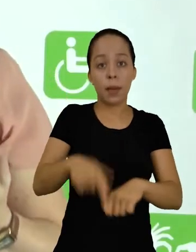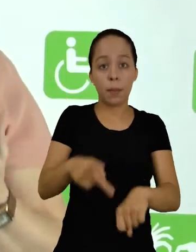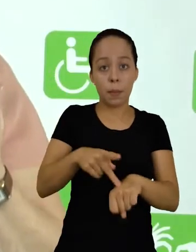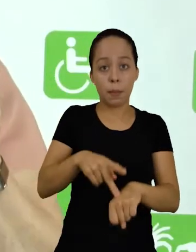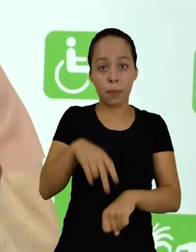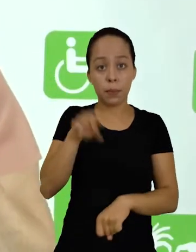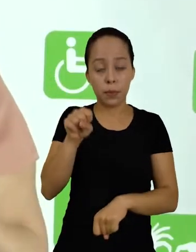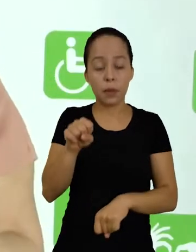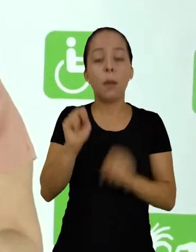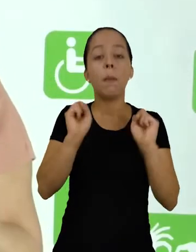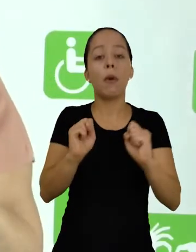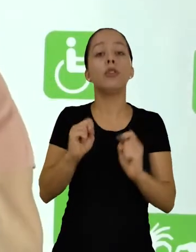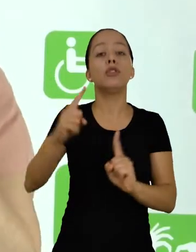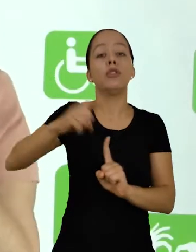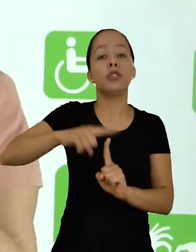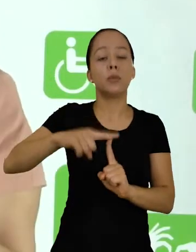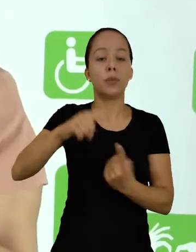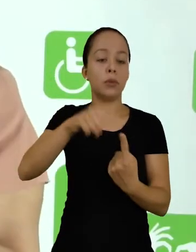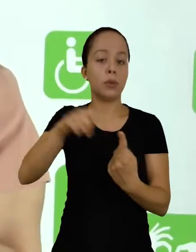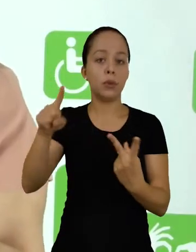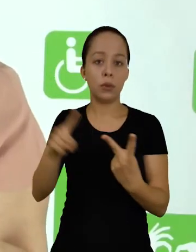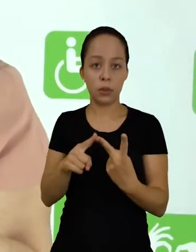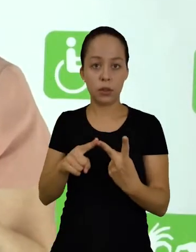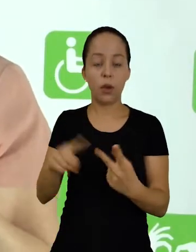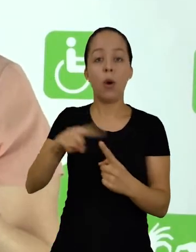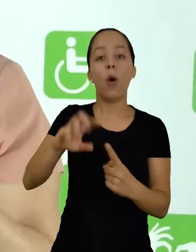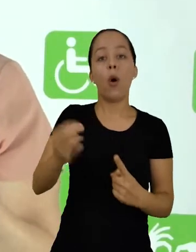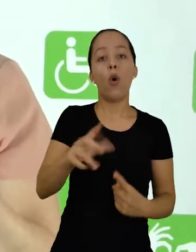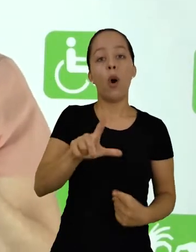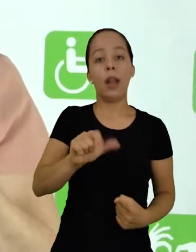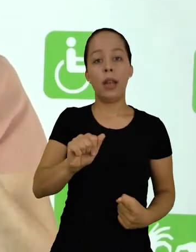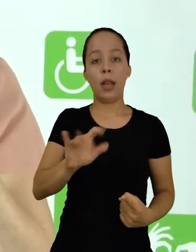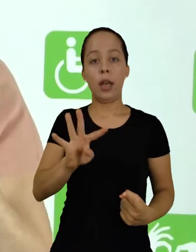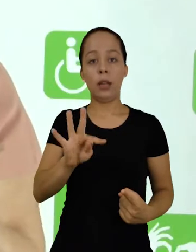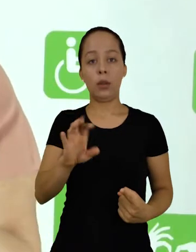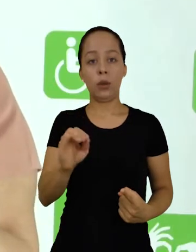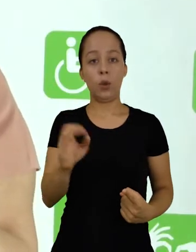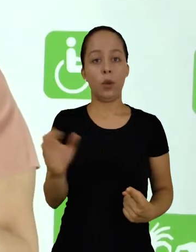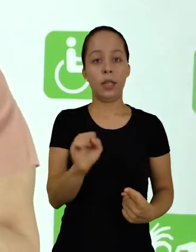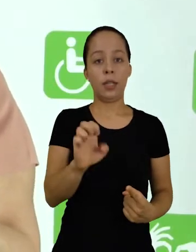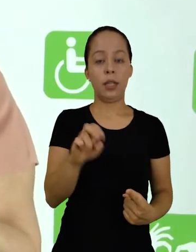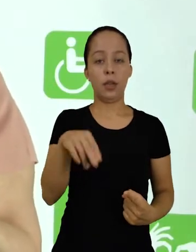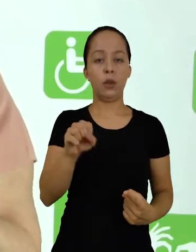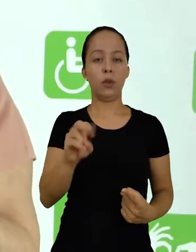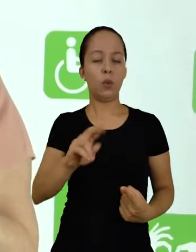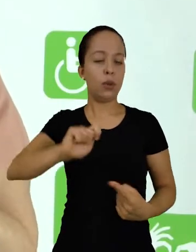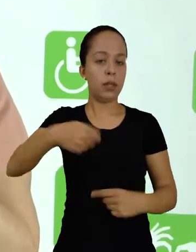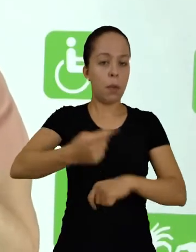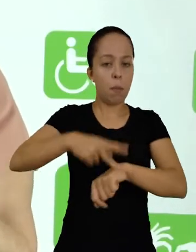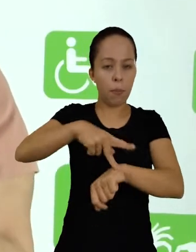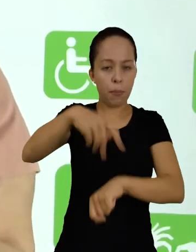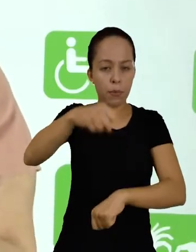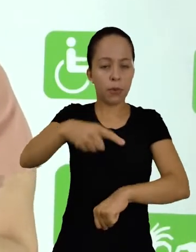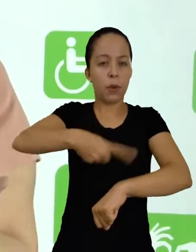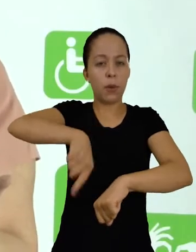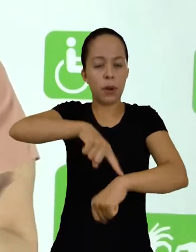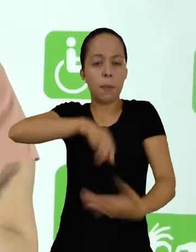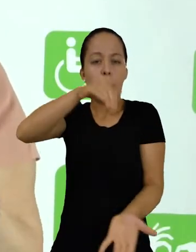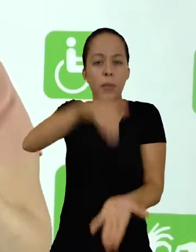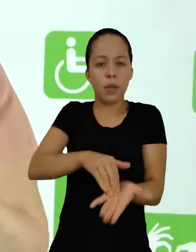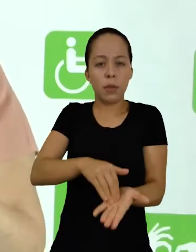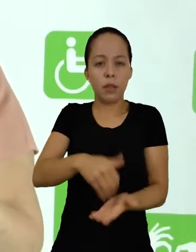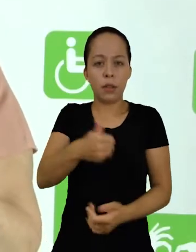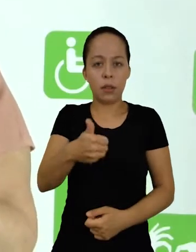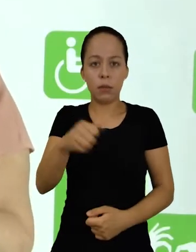podem ser de dois tipos. Ou o curso lato senso, que são cursos de aperfeiçoamento com